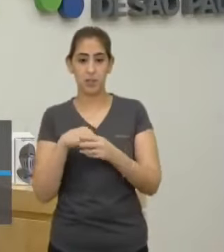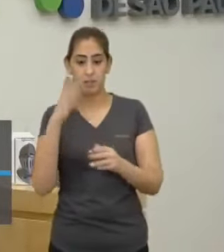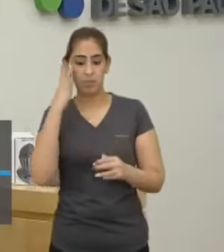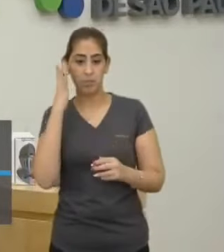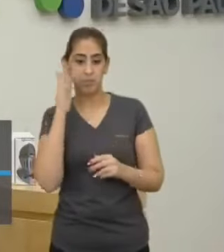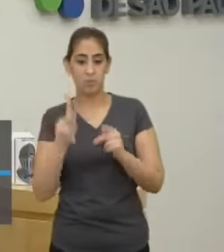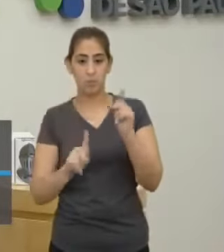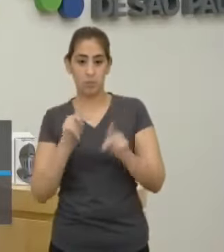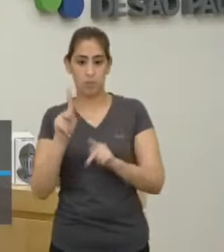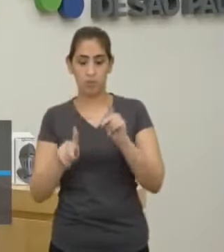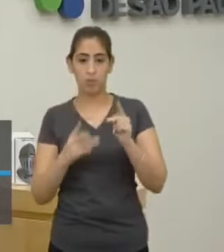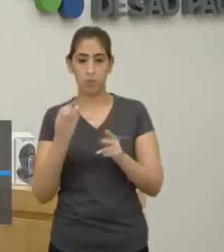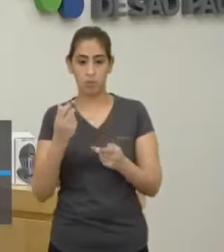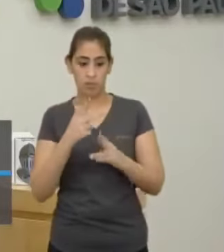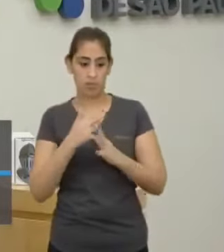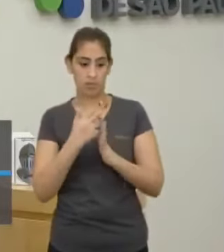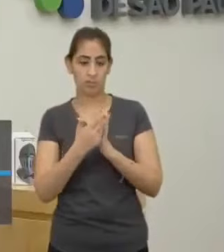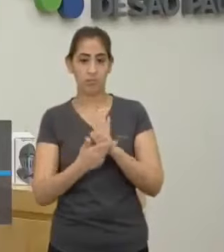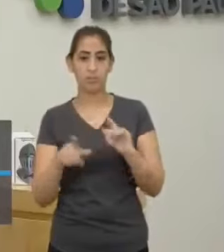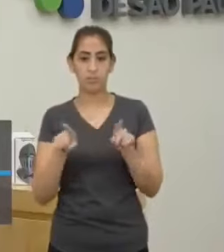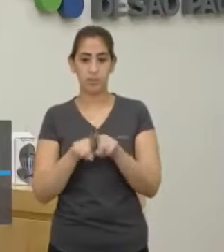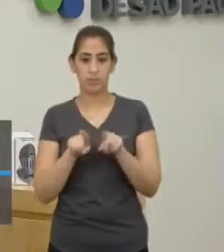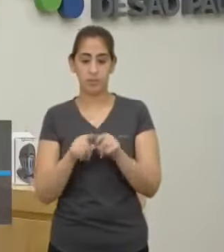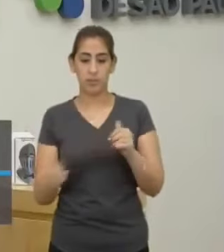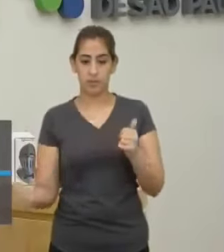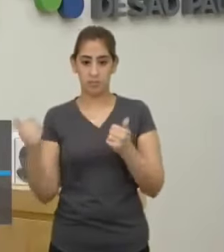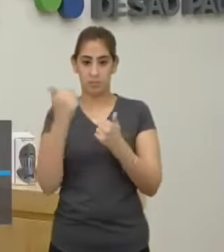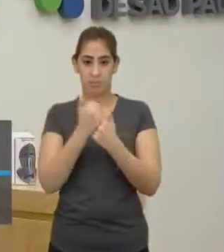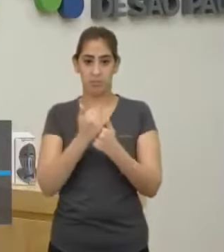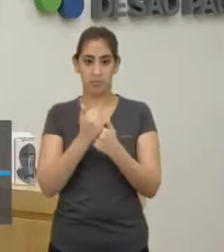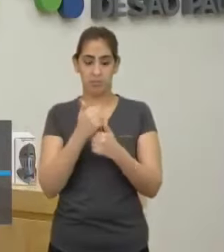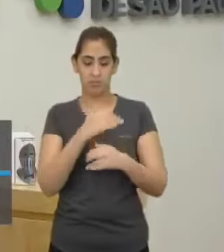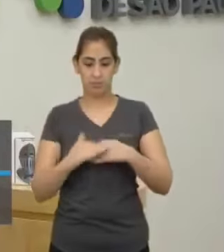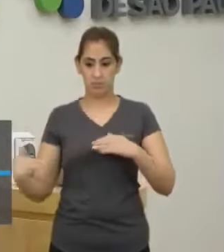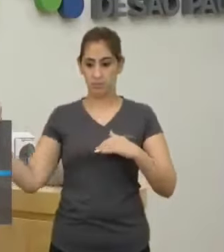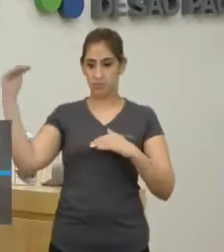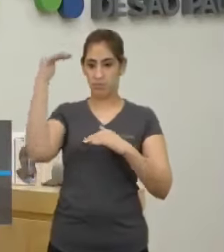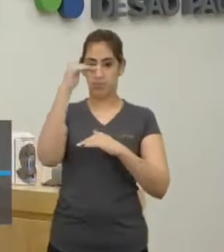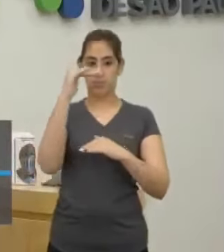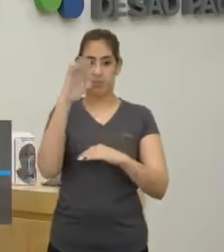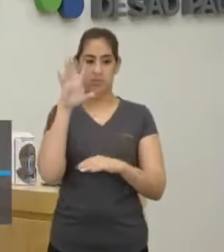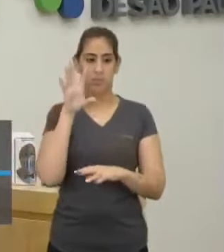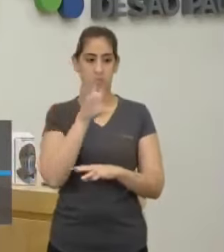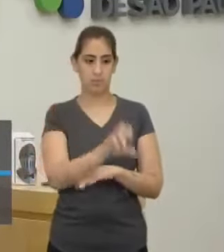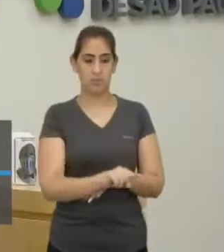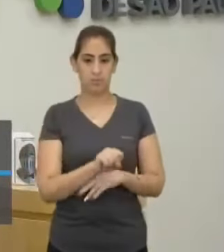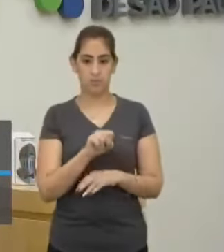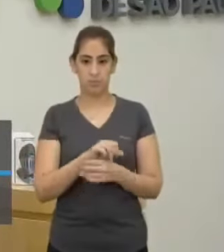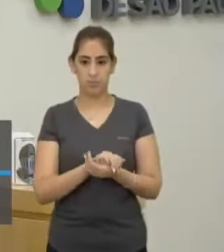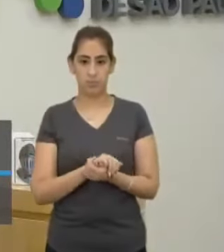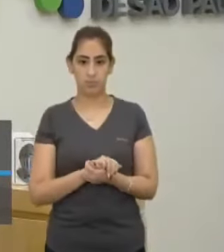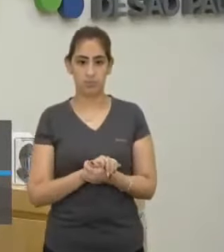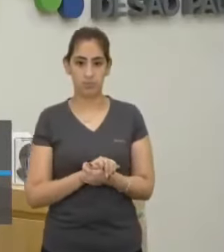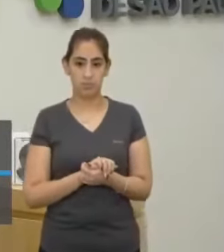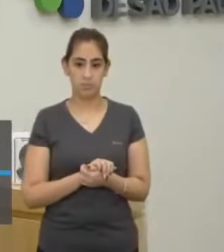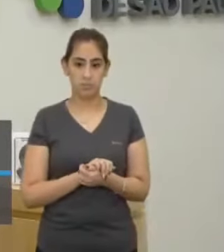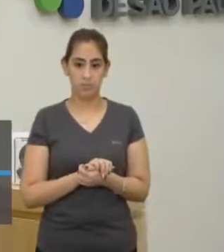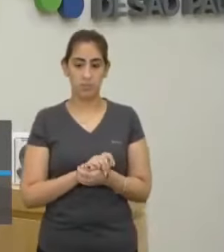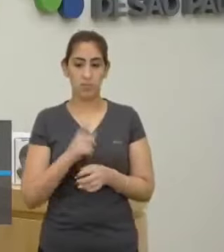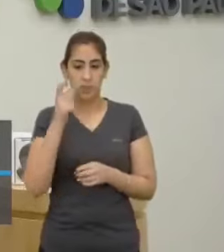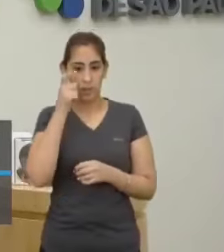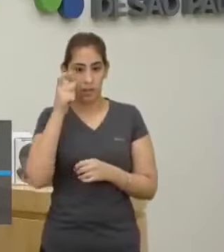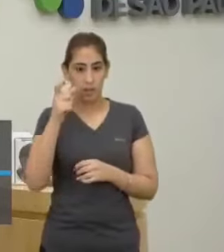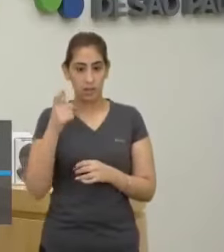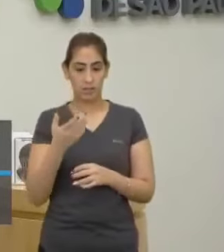Muitas vezes De uma forma autoritária Truculenta E aí você deve pensar Ah, mas a gente detém esse pessoal